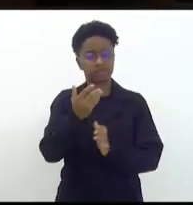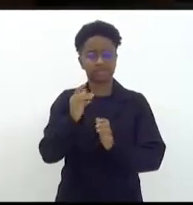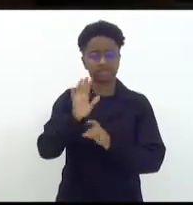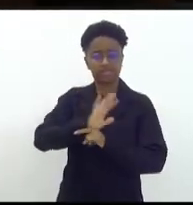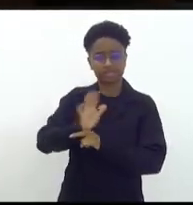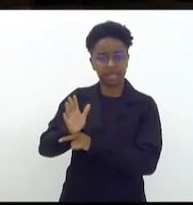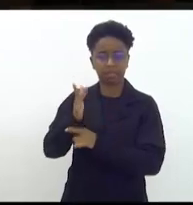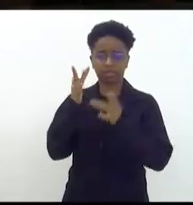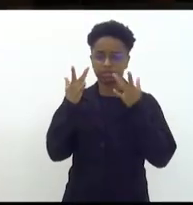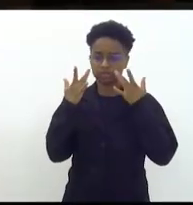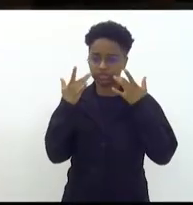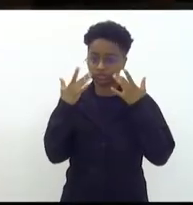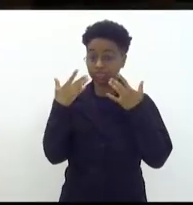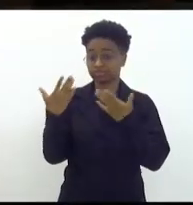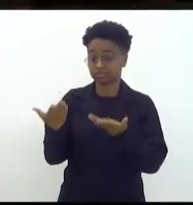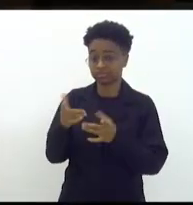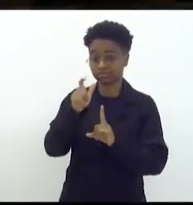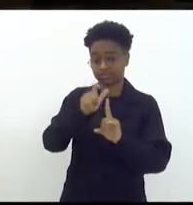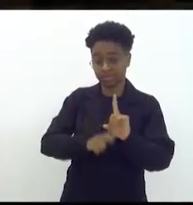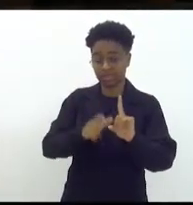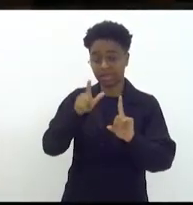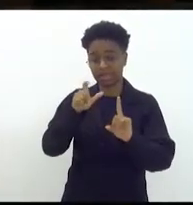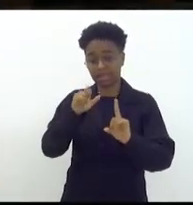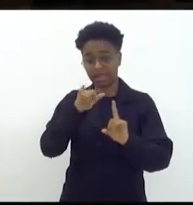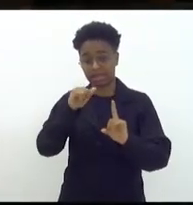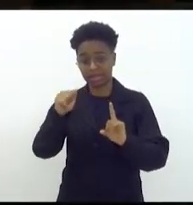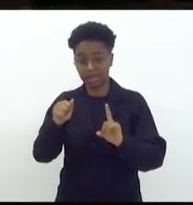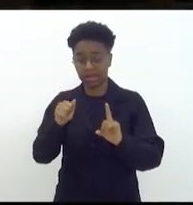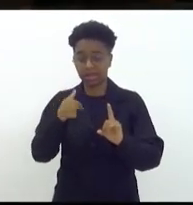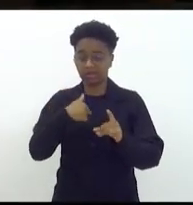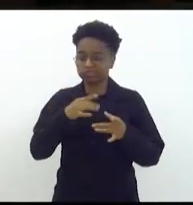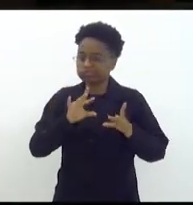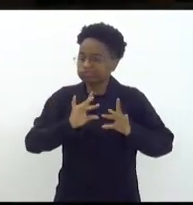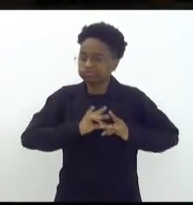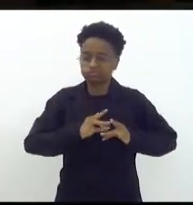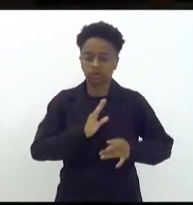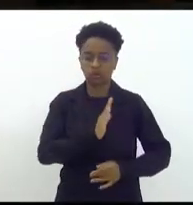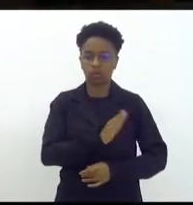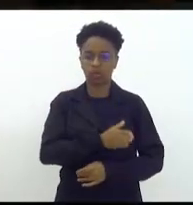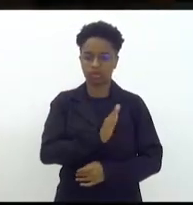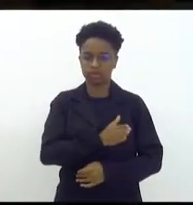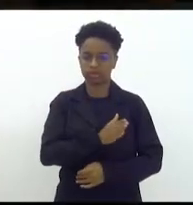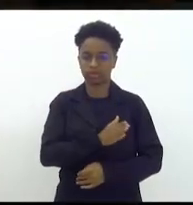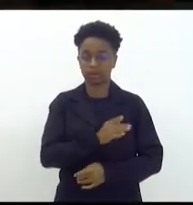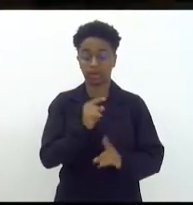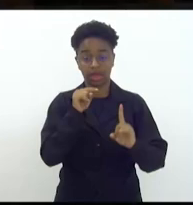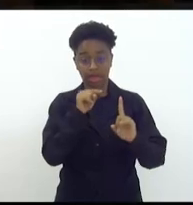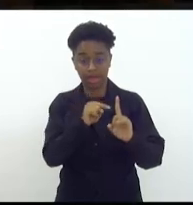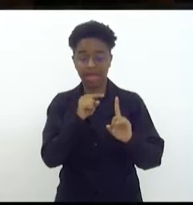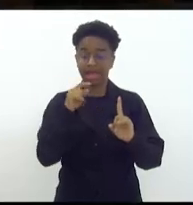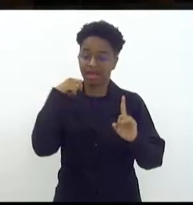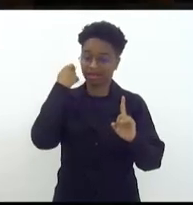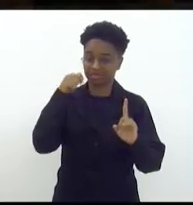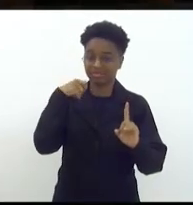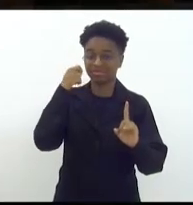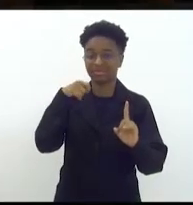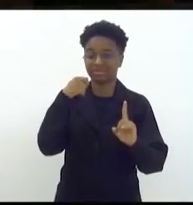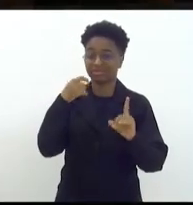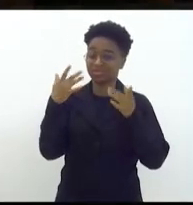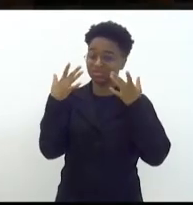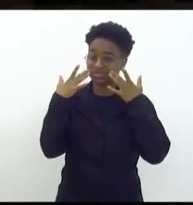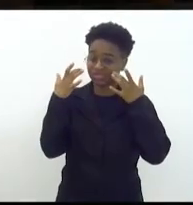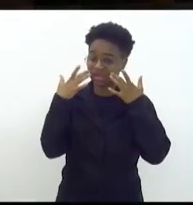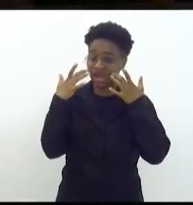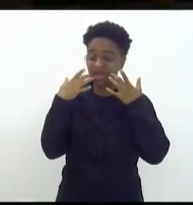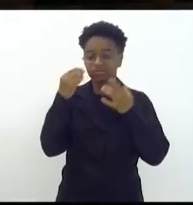teatro e Leia Garcia que mora aqui no meu coração ela foi uma das atrizes do teatro